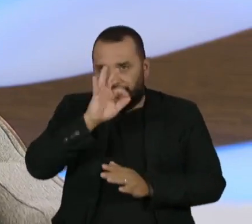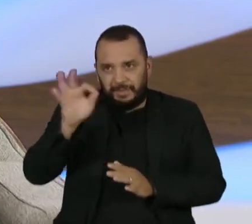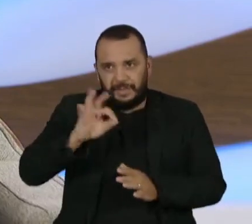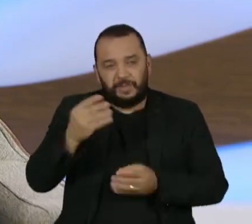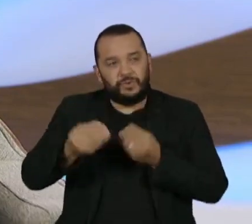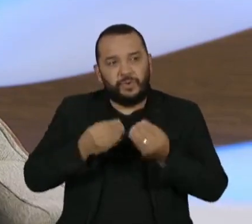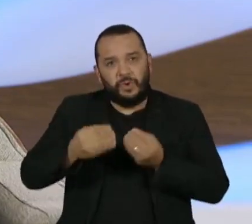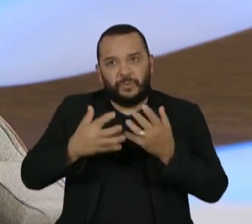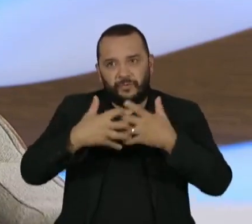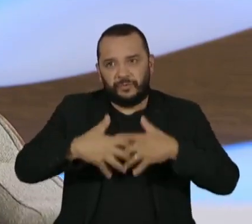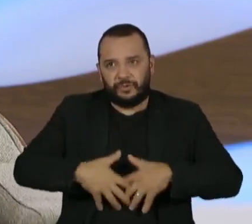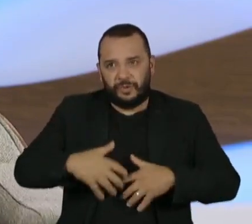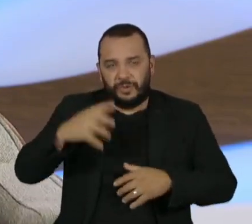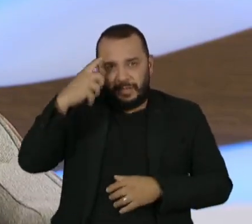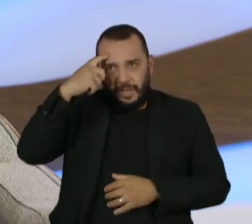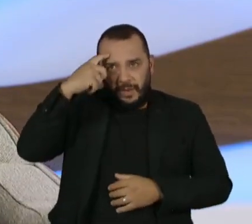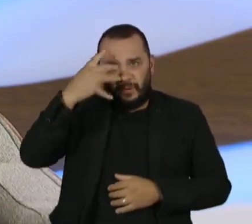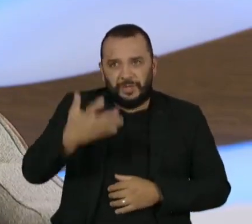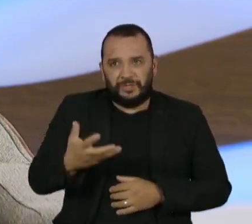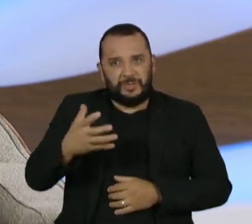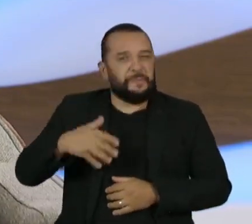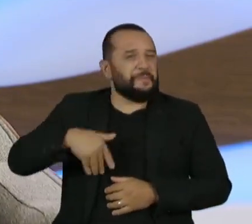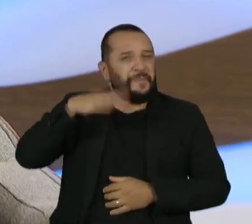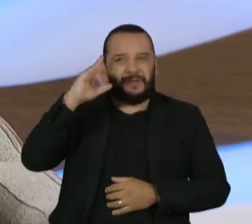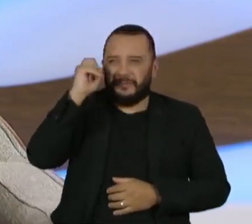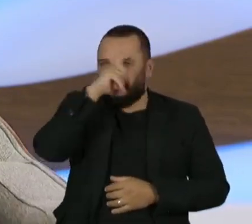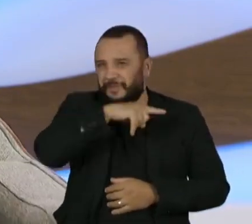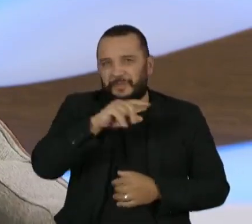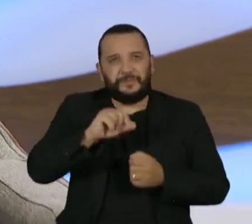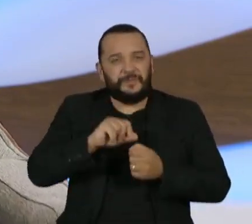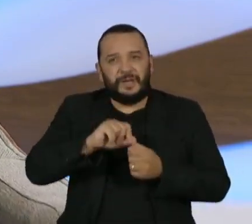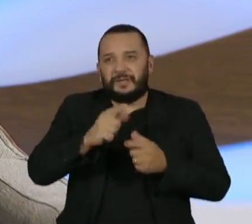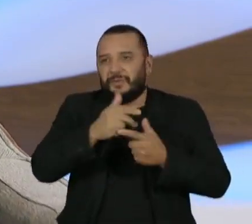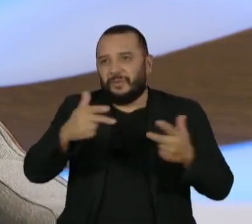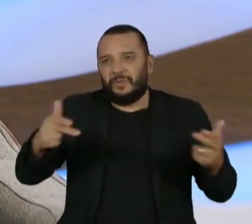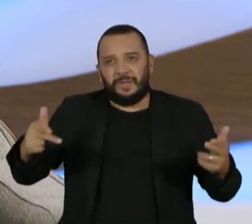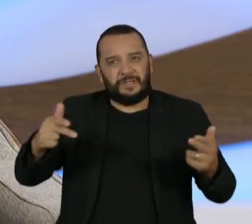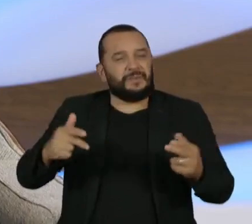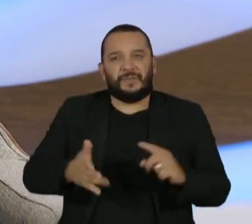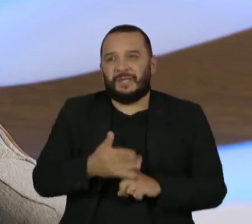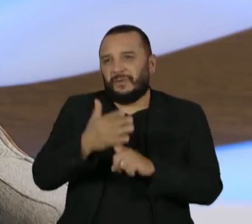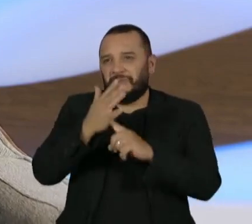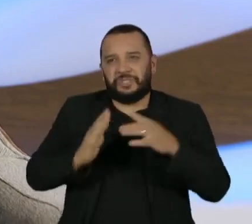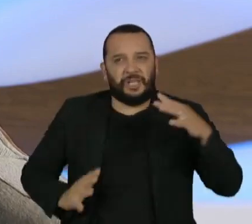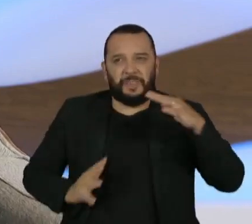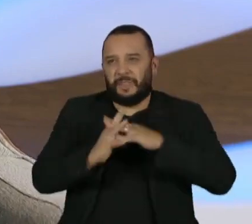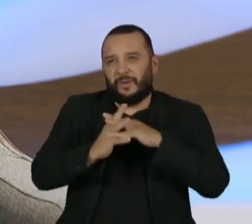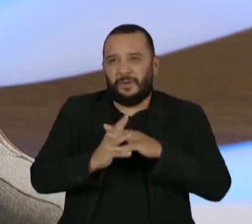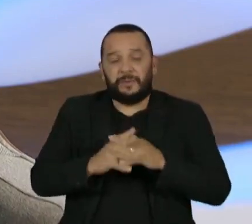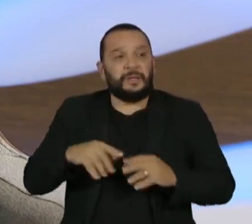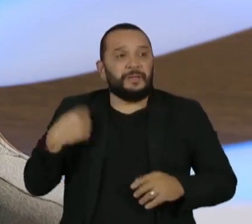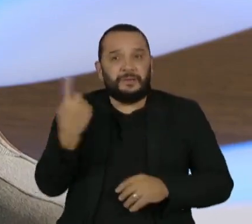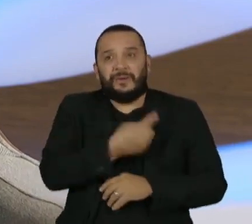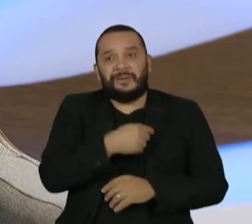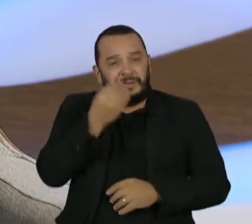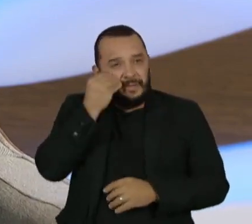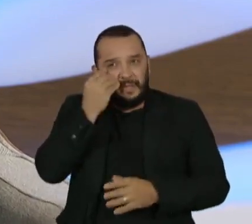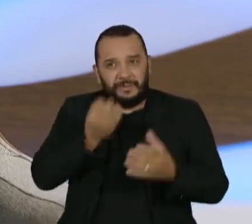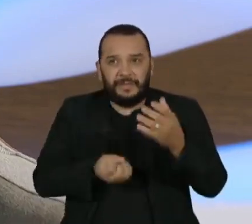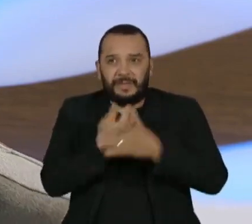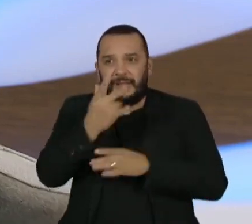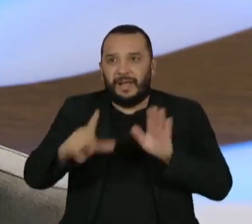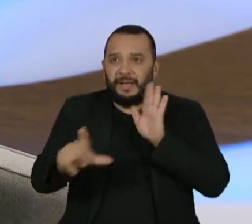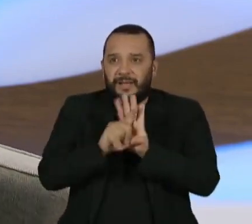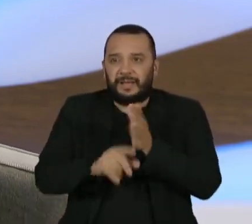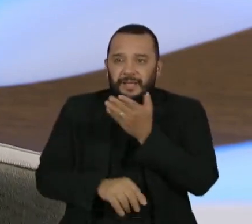inteligência artificial, são muito mais complexos e fazem coisas muito mais sofisticadas. Aí a gente está tentando regulamentar esses